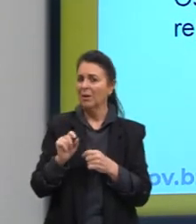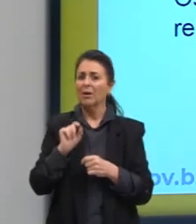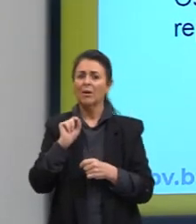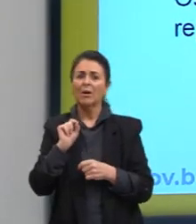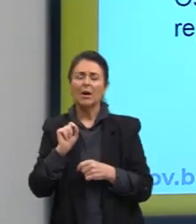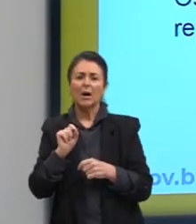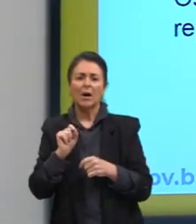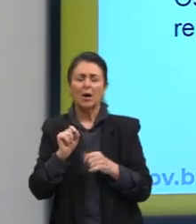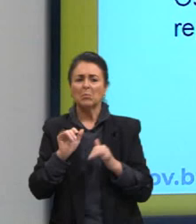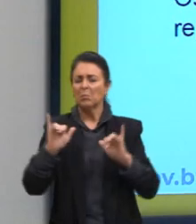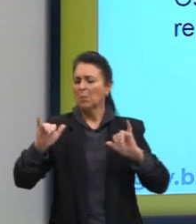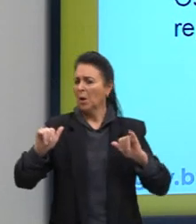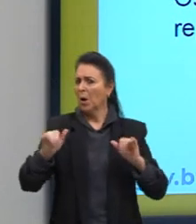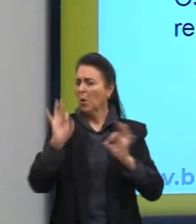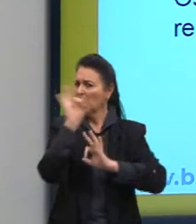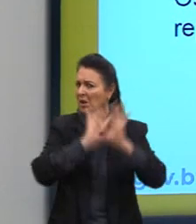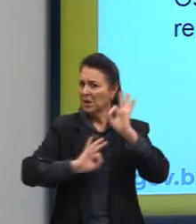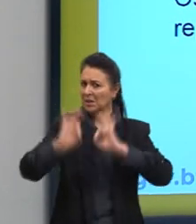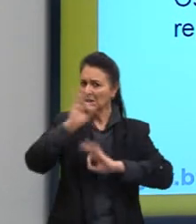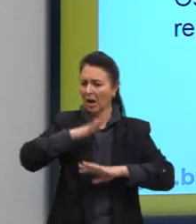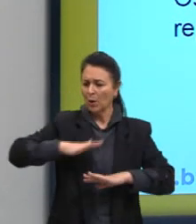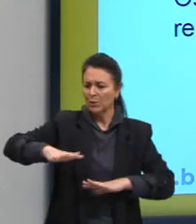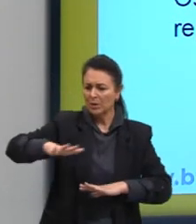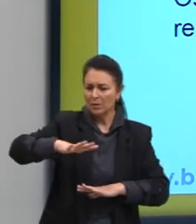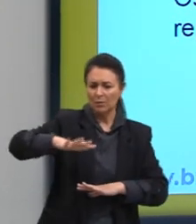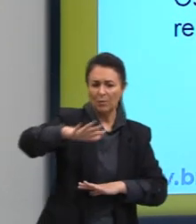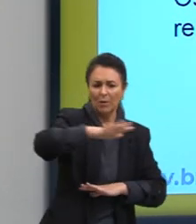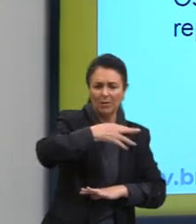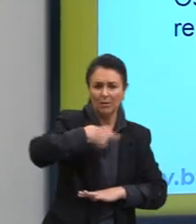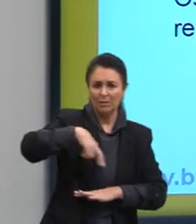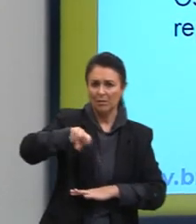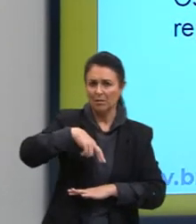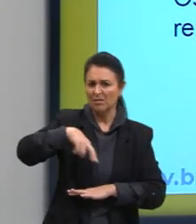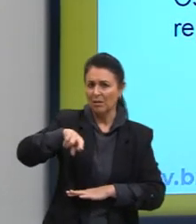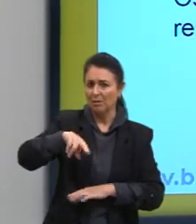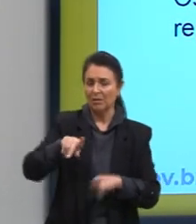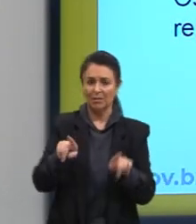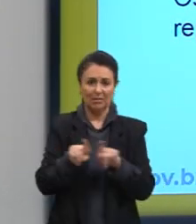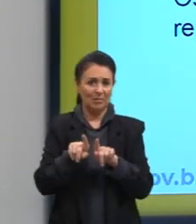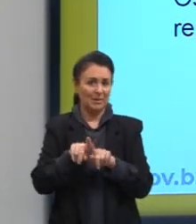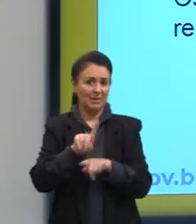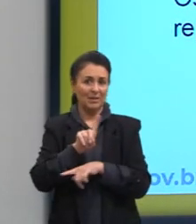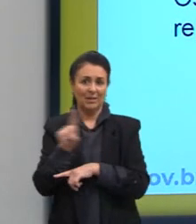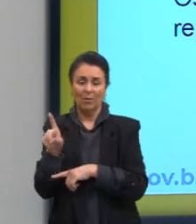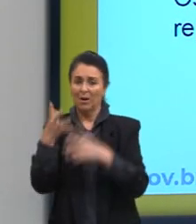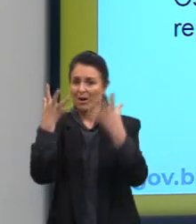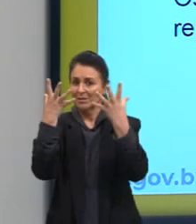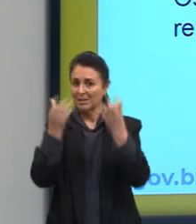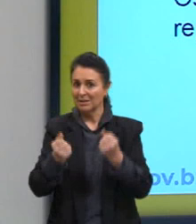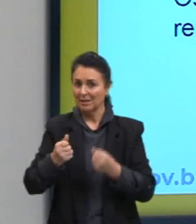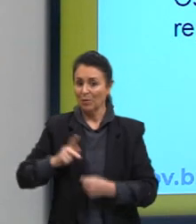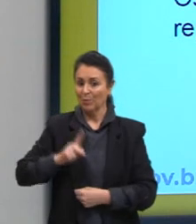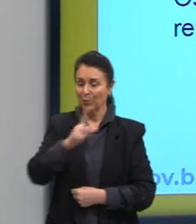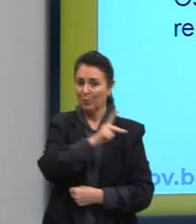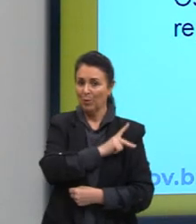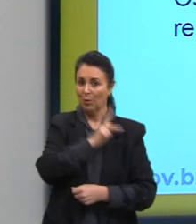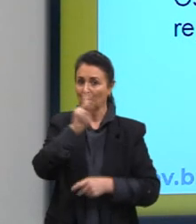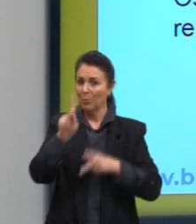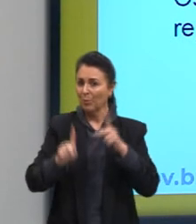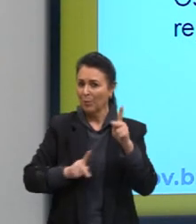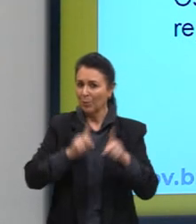Uma sofisticação dos rituais religiosos? Também não. Uma aceitação popular da